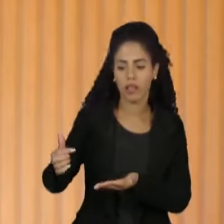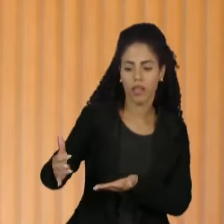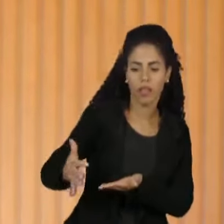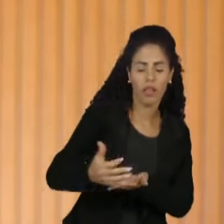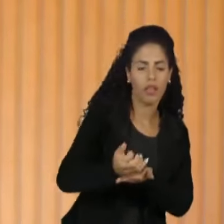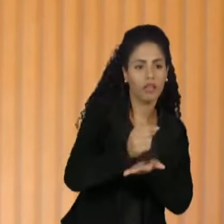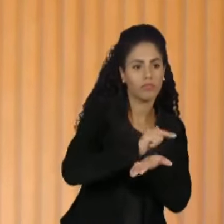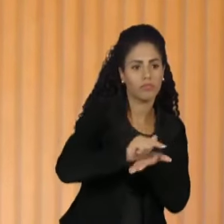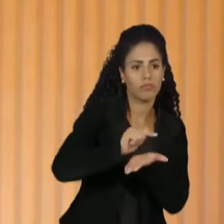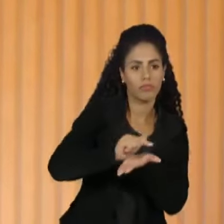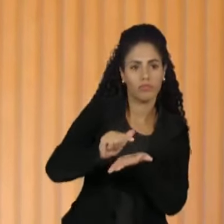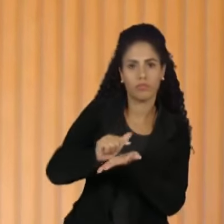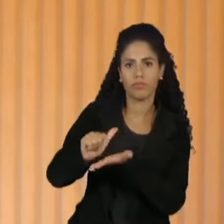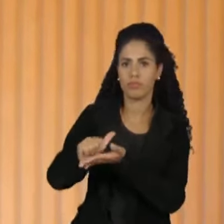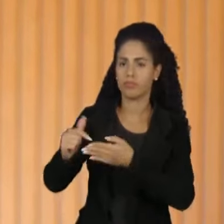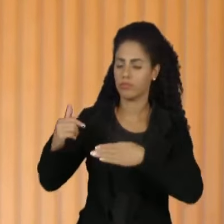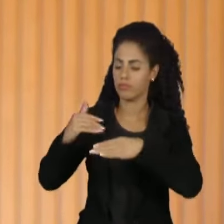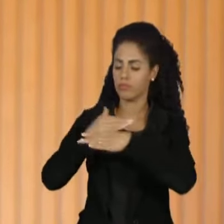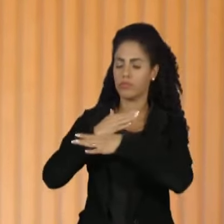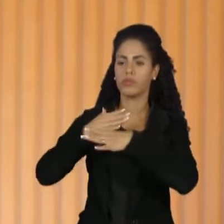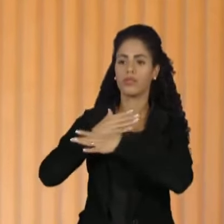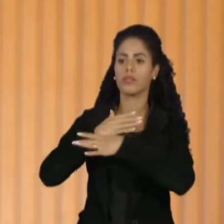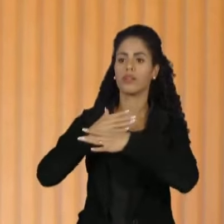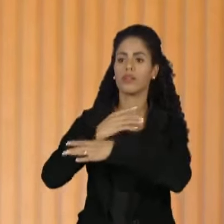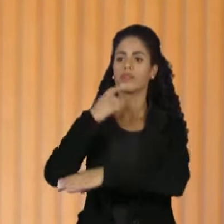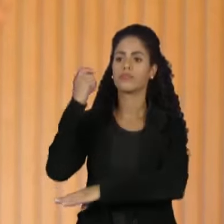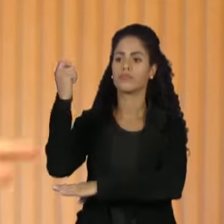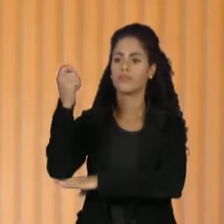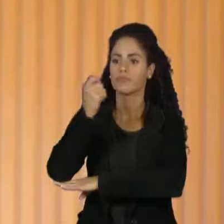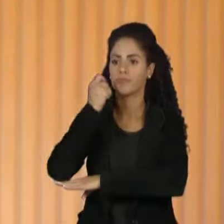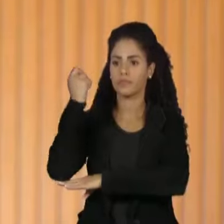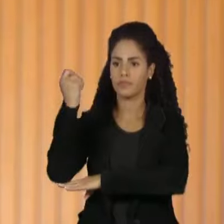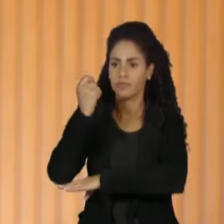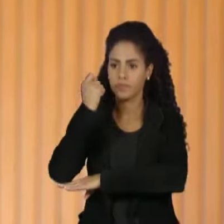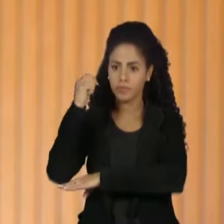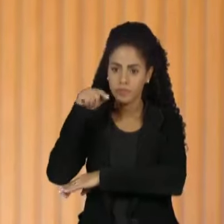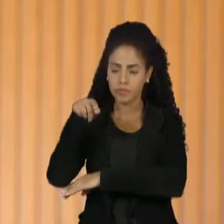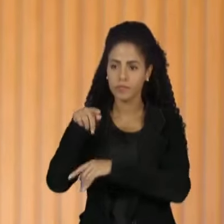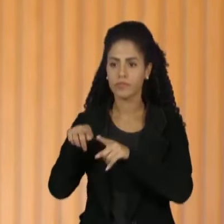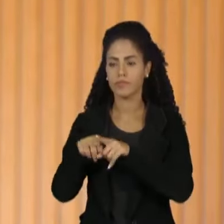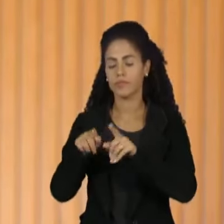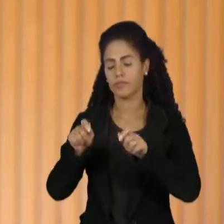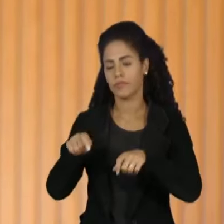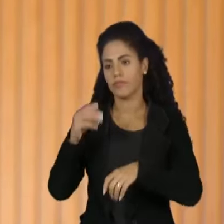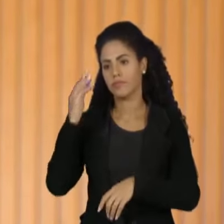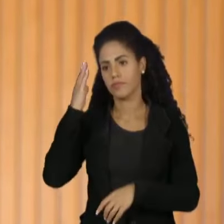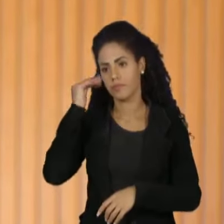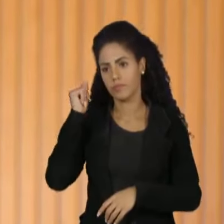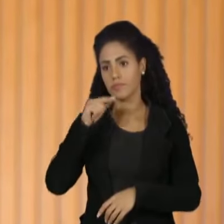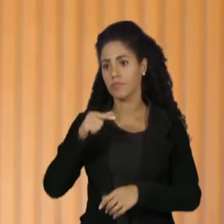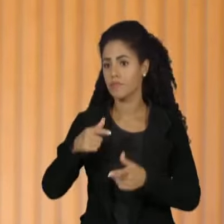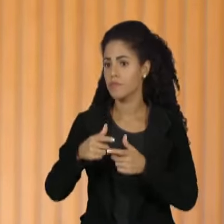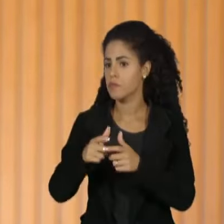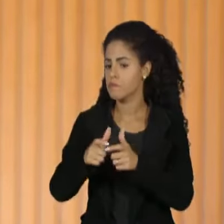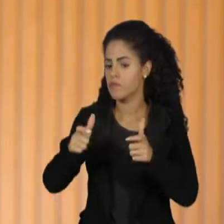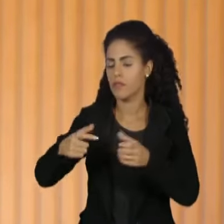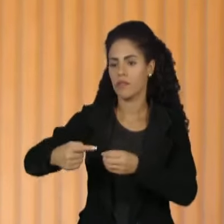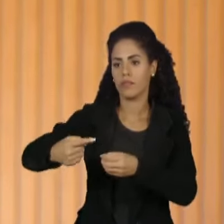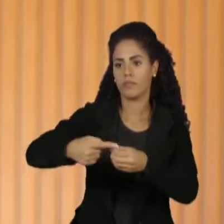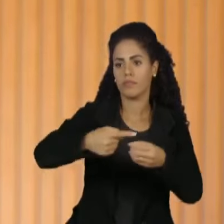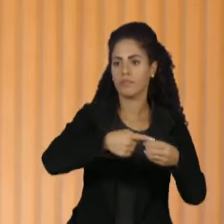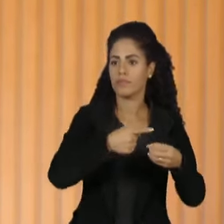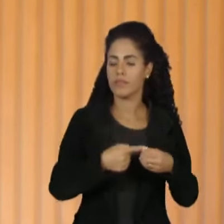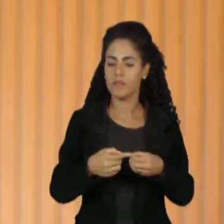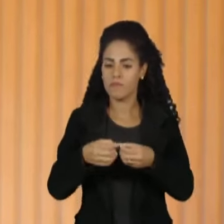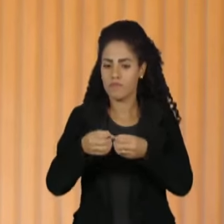ruas das cidades do Rio Grande do Sul, quase todo o Rio Grande do Sul, quase todos os municípios afetados de alguma